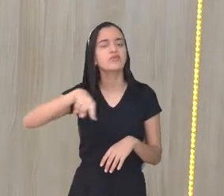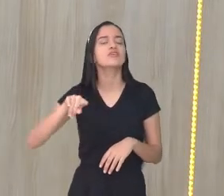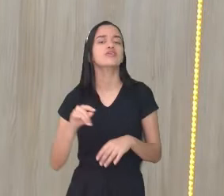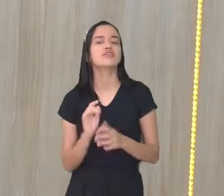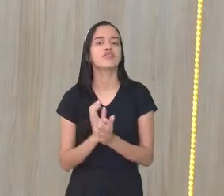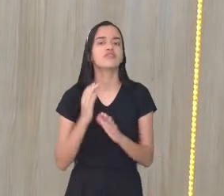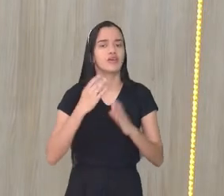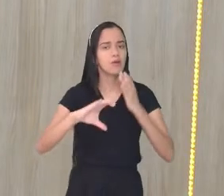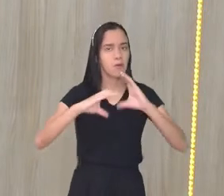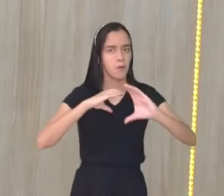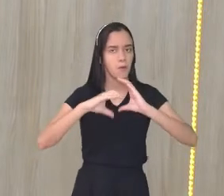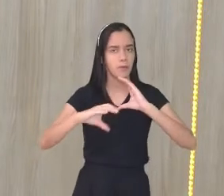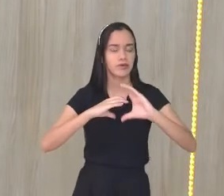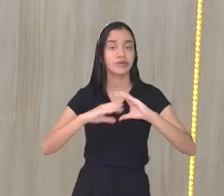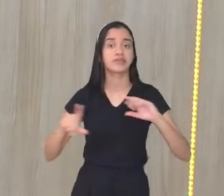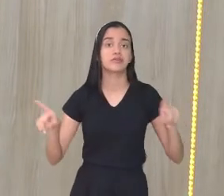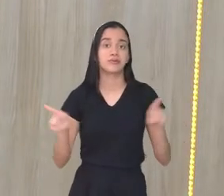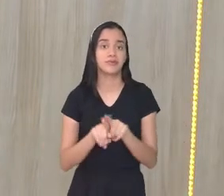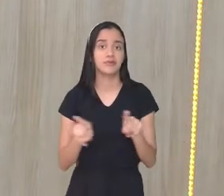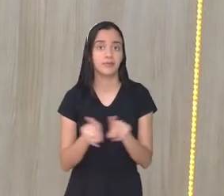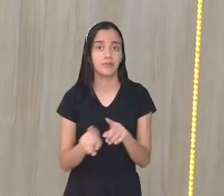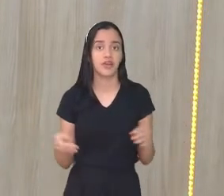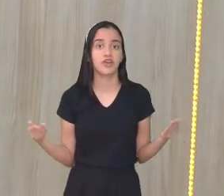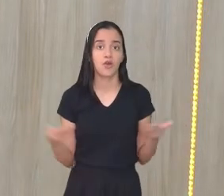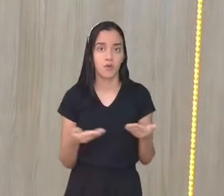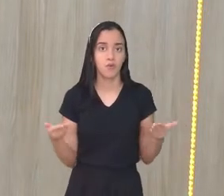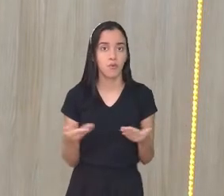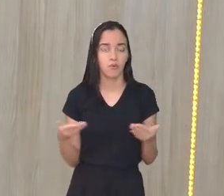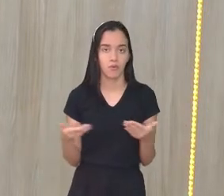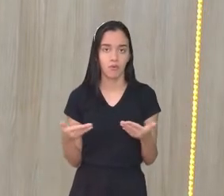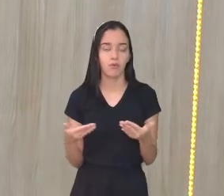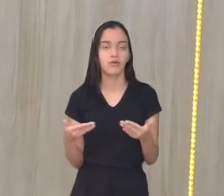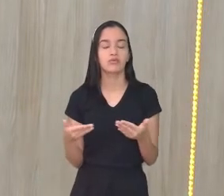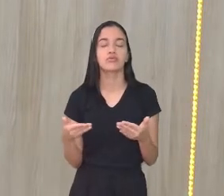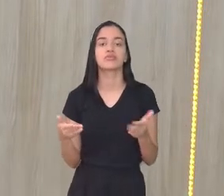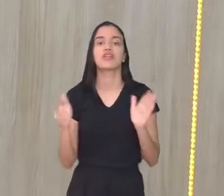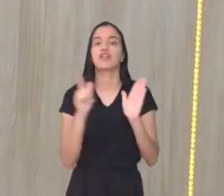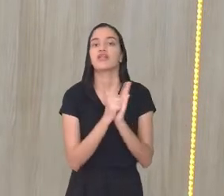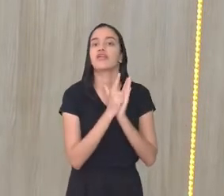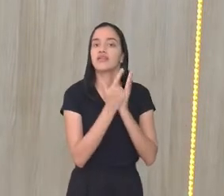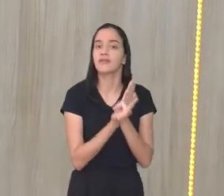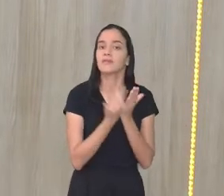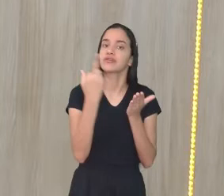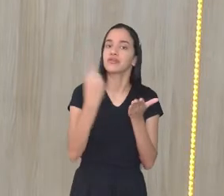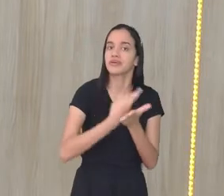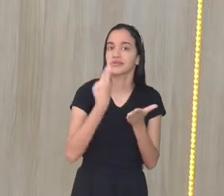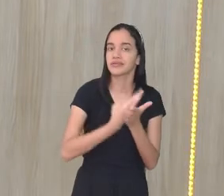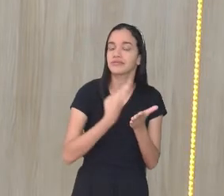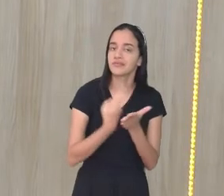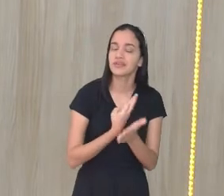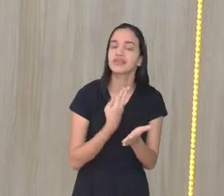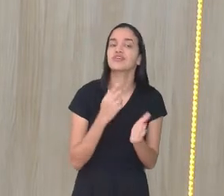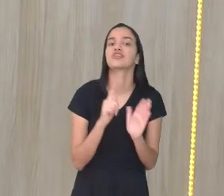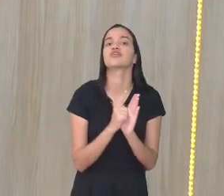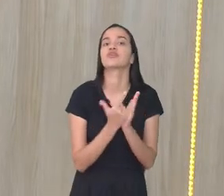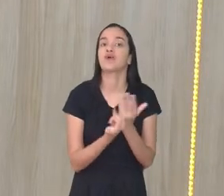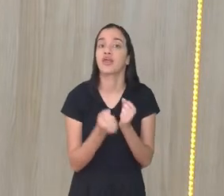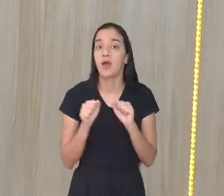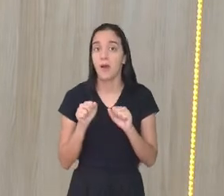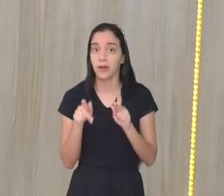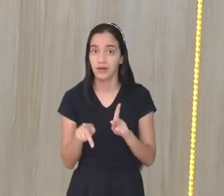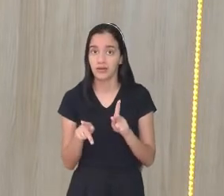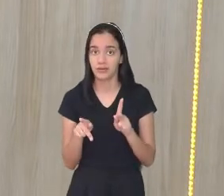essa comunicação também, hoje, não é, lá na página dessa revista, desse jornal, ok?